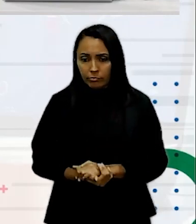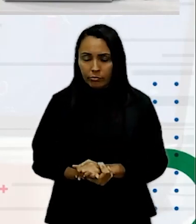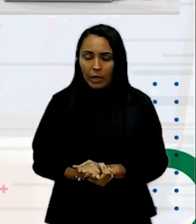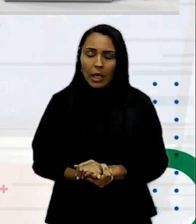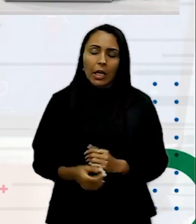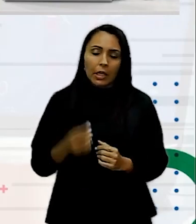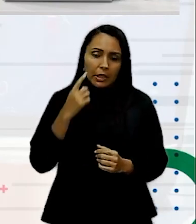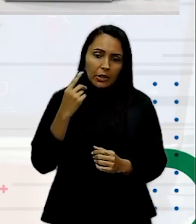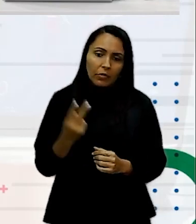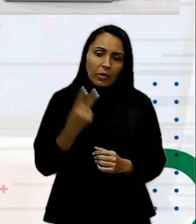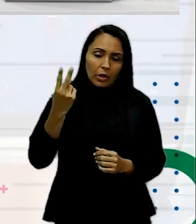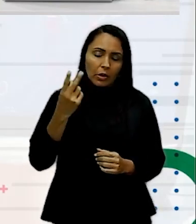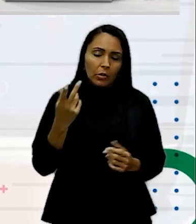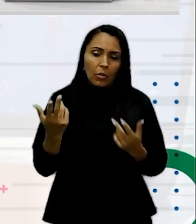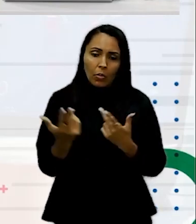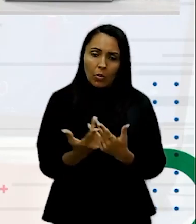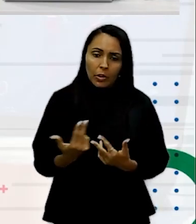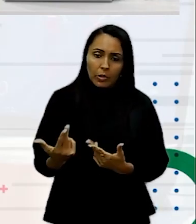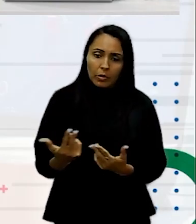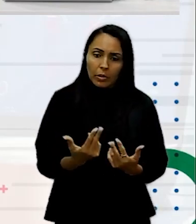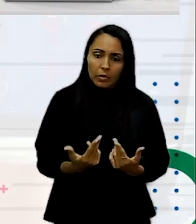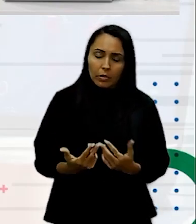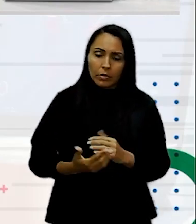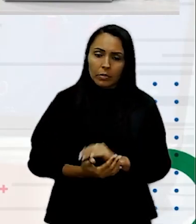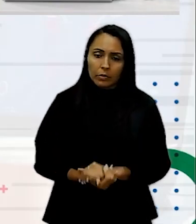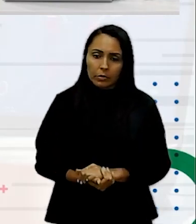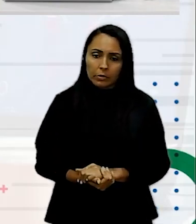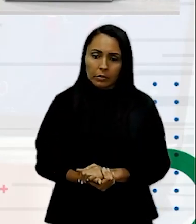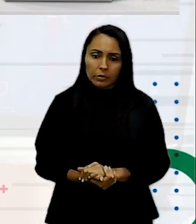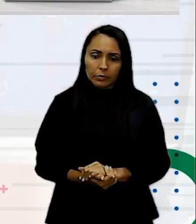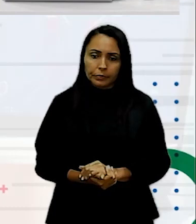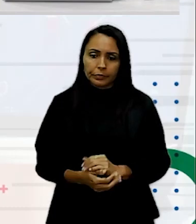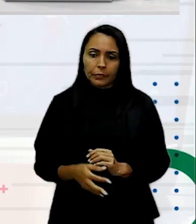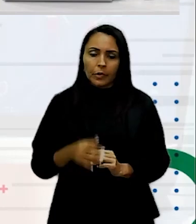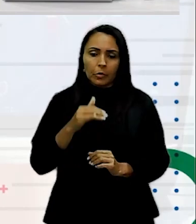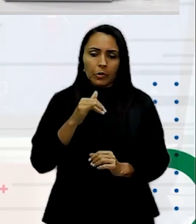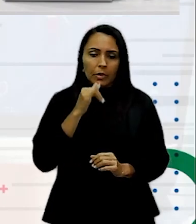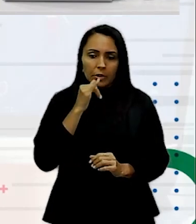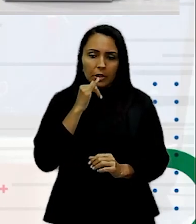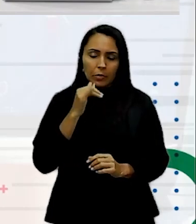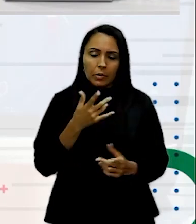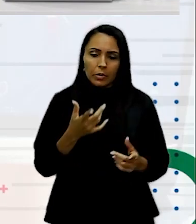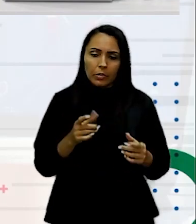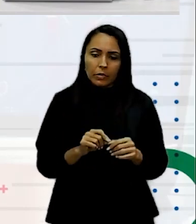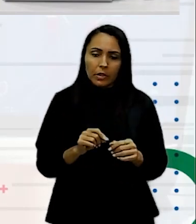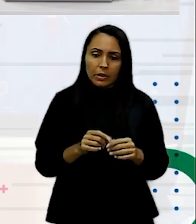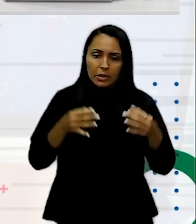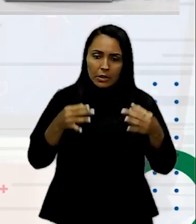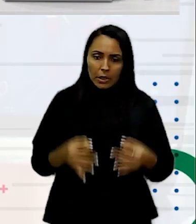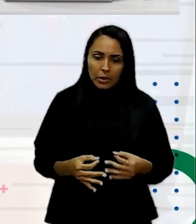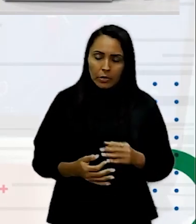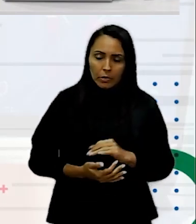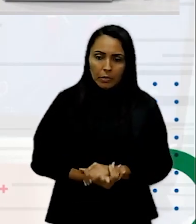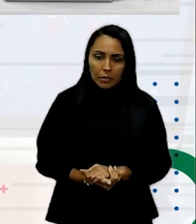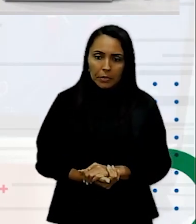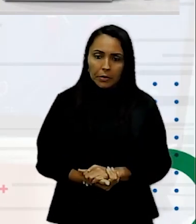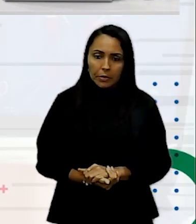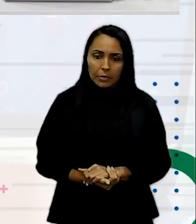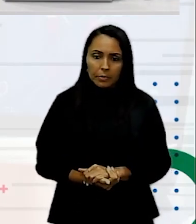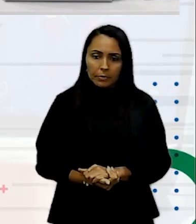mesmo Valor Hierárquico Certo Então o ideal Seria Que por exemplo Eu fizesse Como na minha Dica Certa Eu tenho Aqui